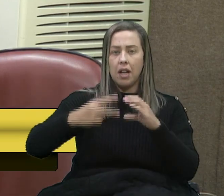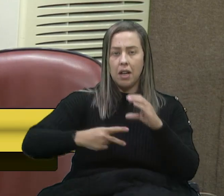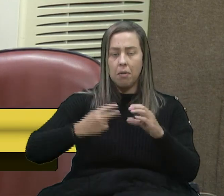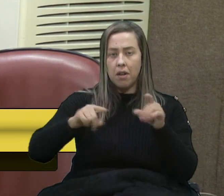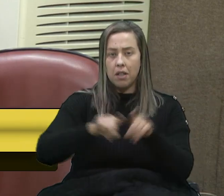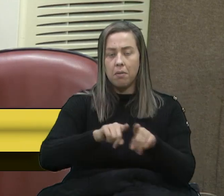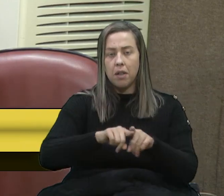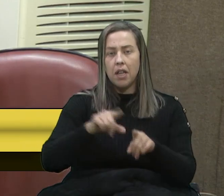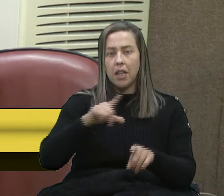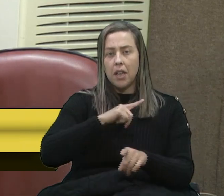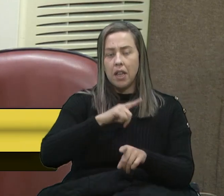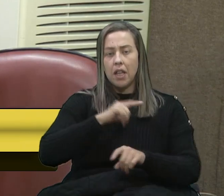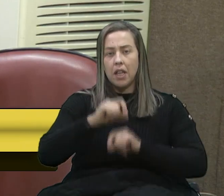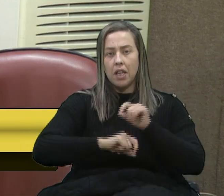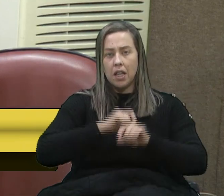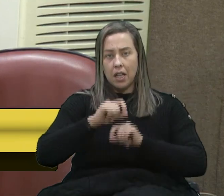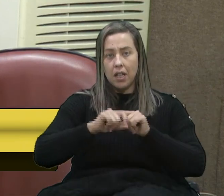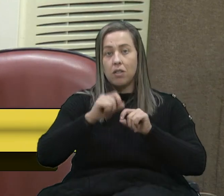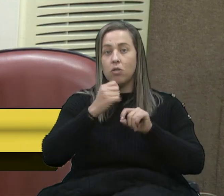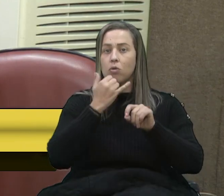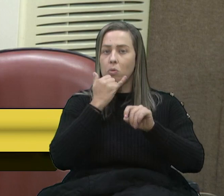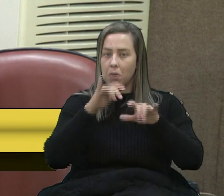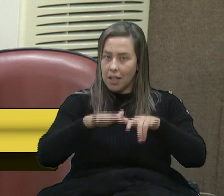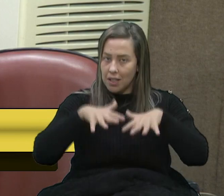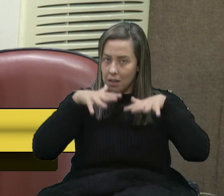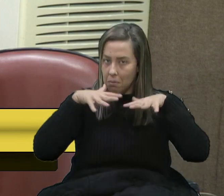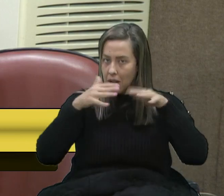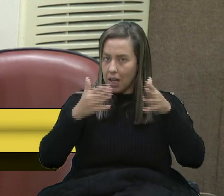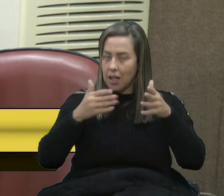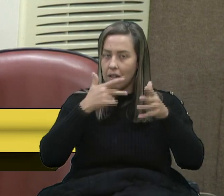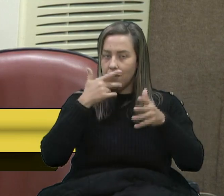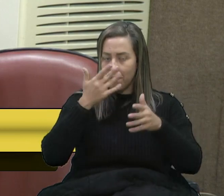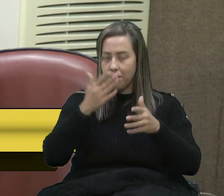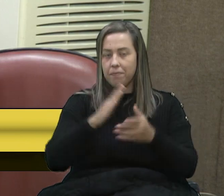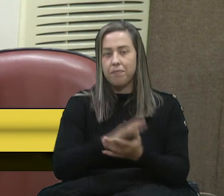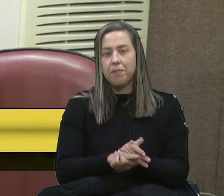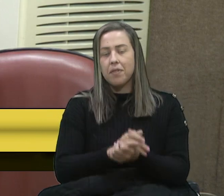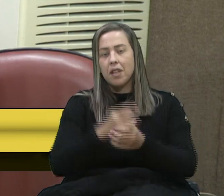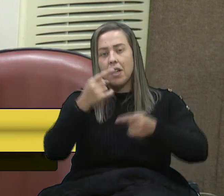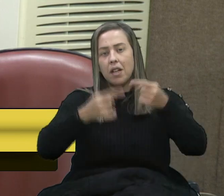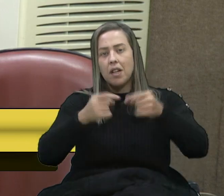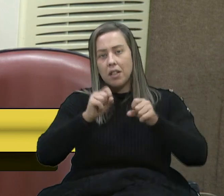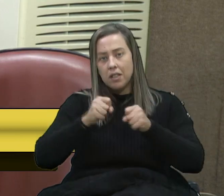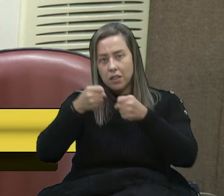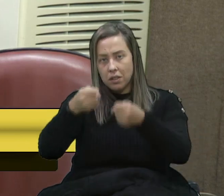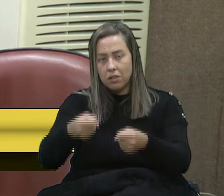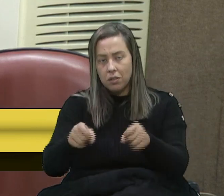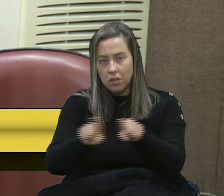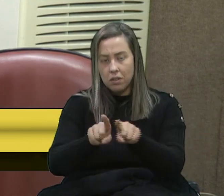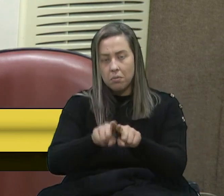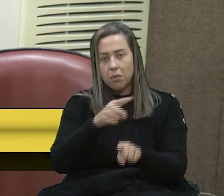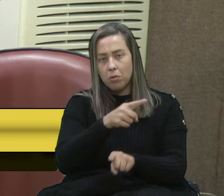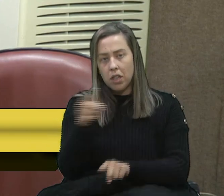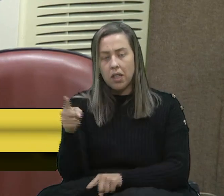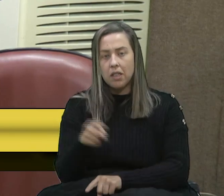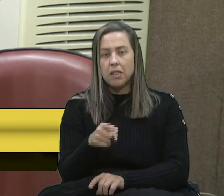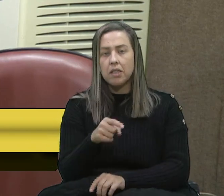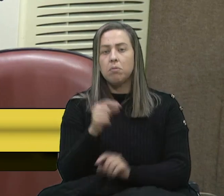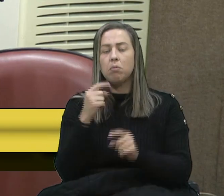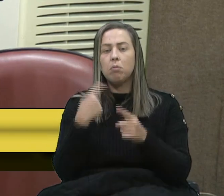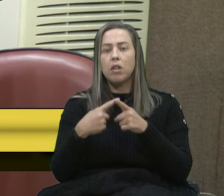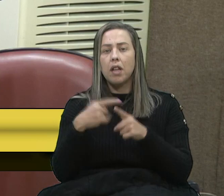que também seja, na Assembleia, para que também seja debatido e defendido por eles, pois sabendo da